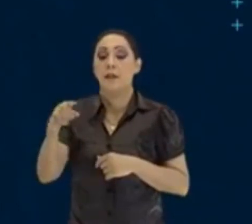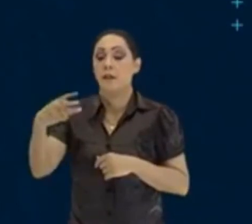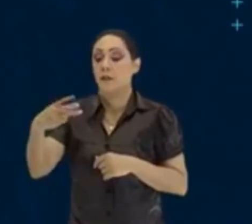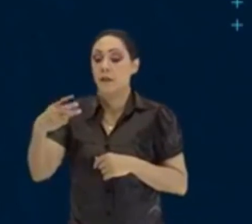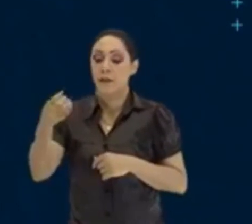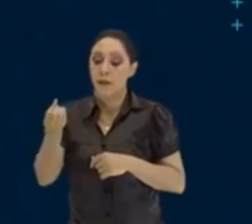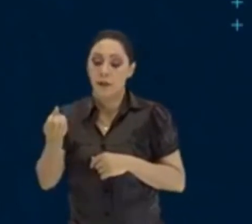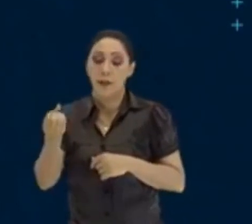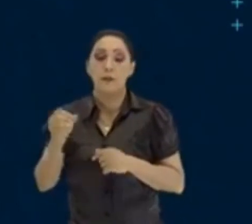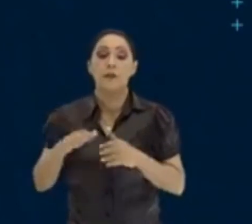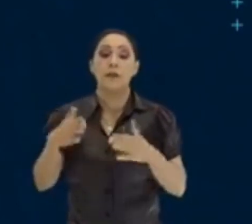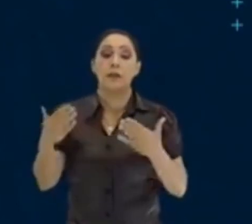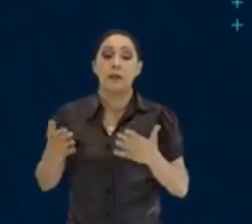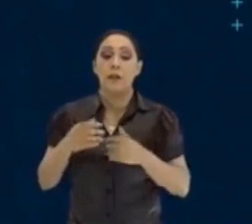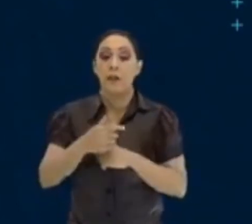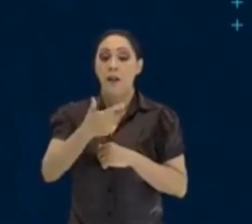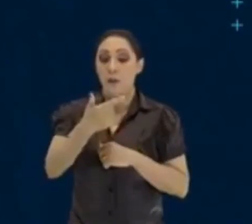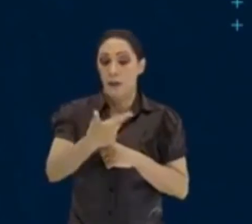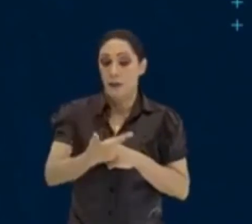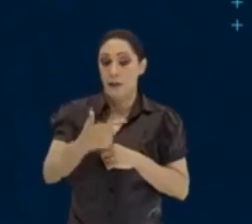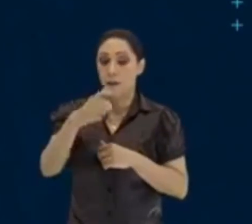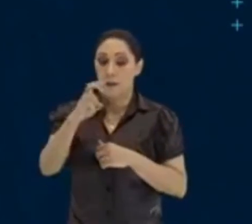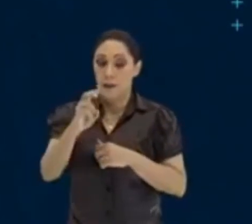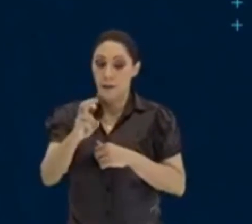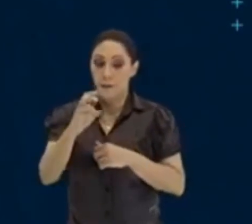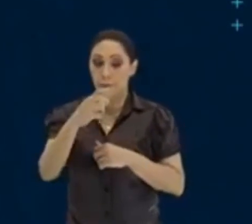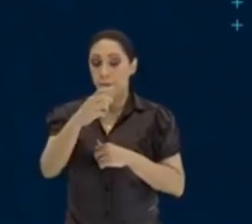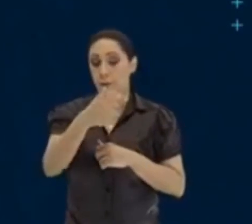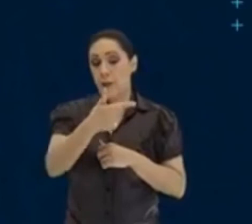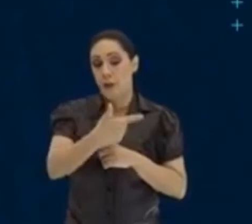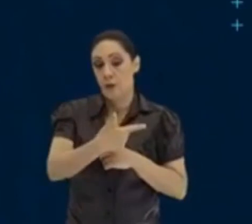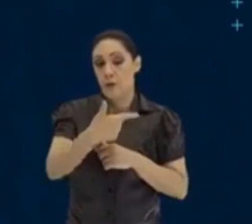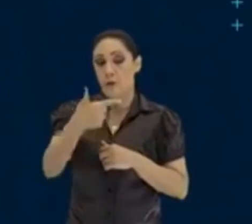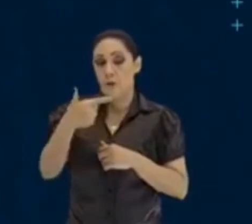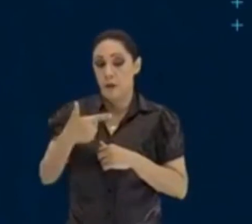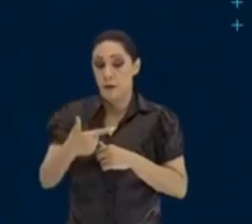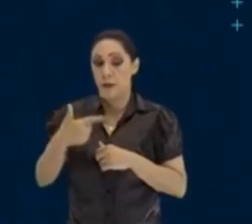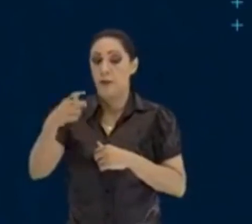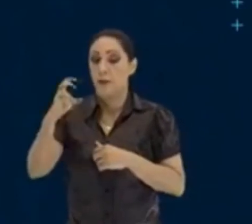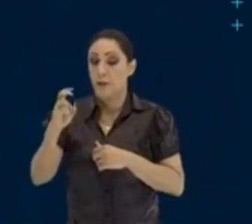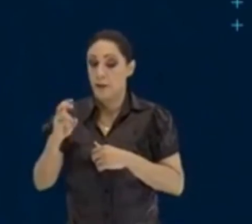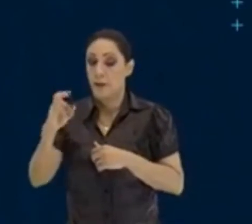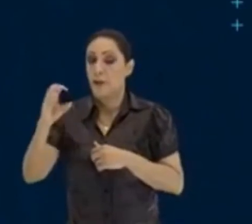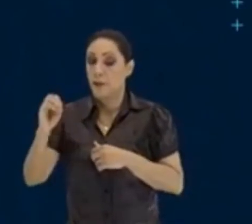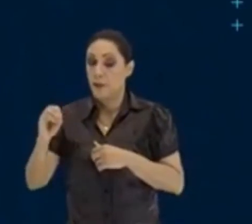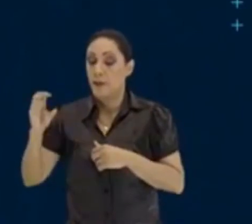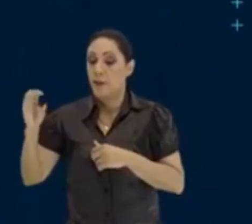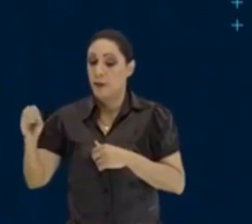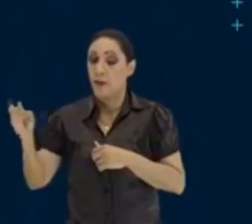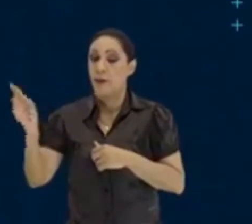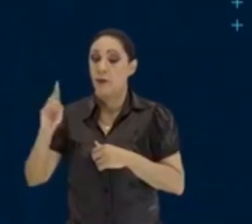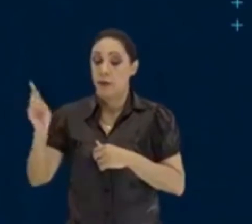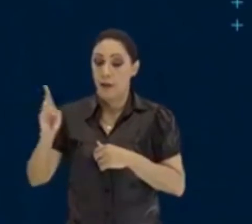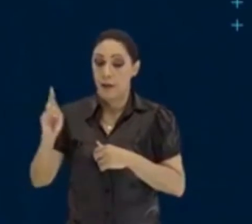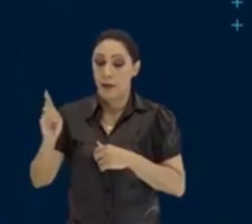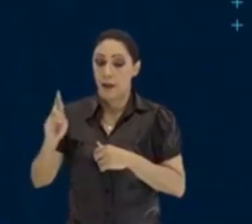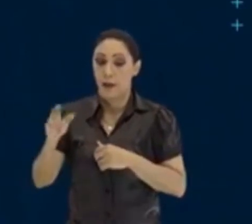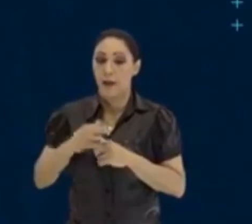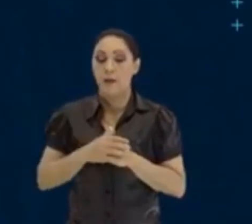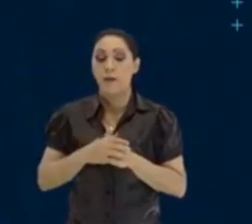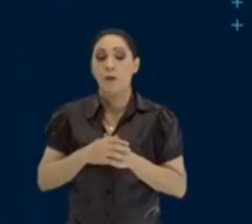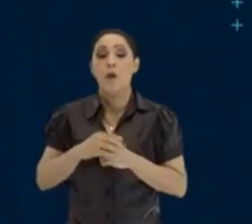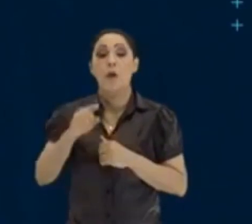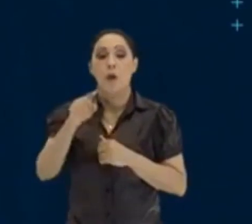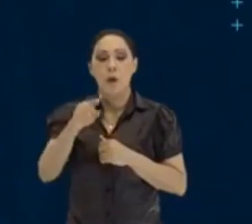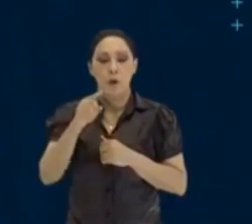225. Só que ainda tem o zero, 2.250 reais. Olha como ele foi